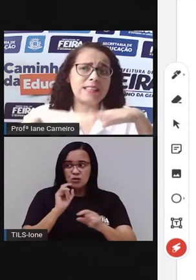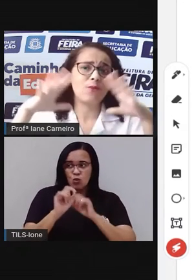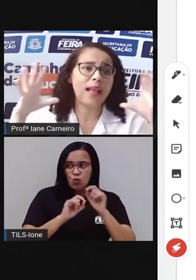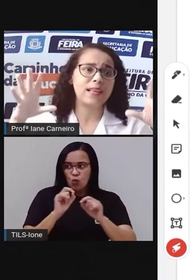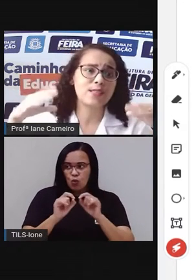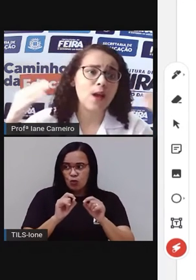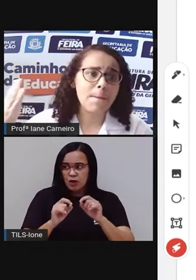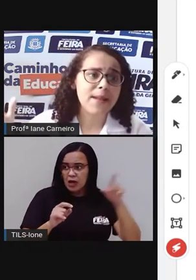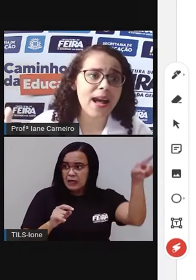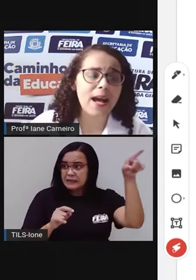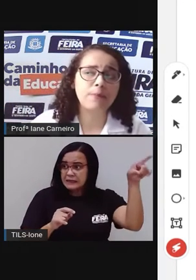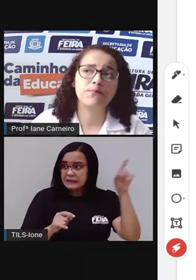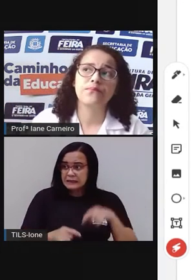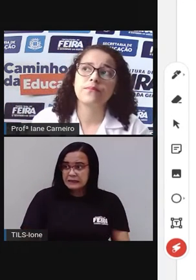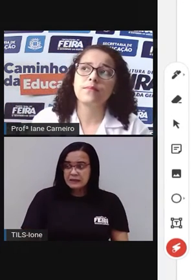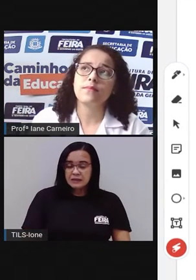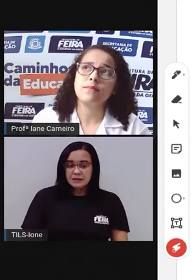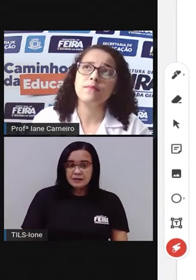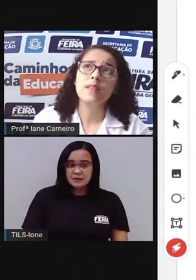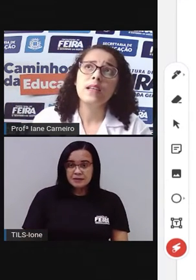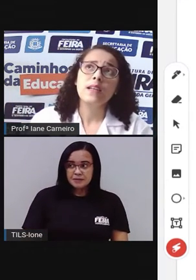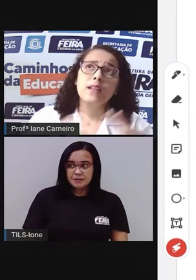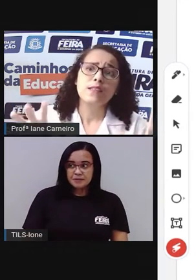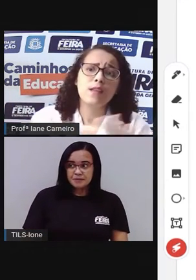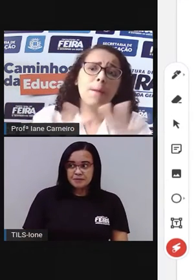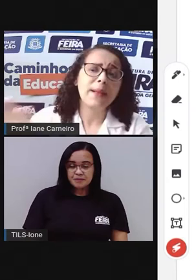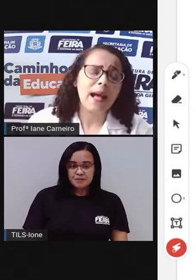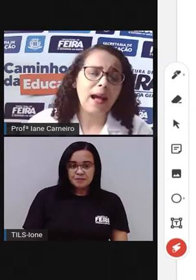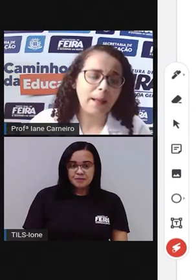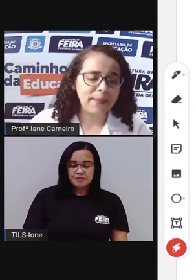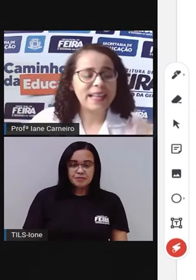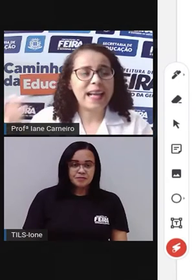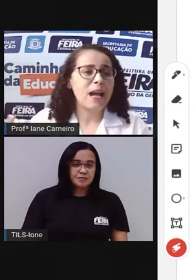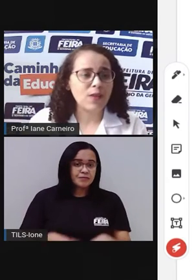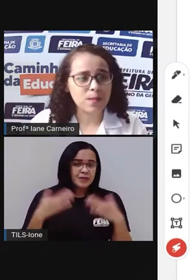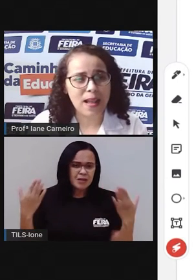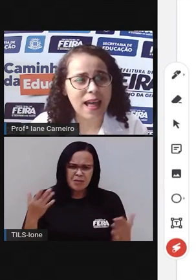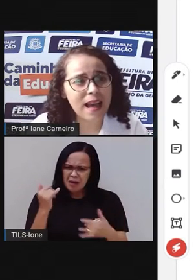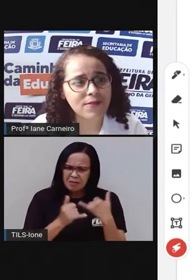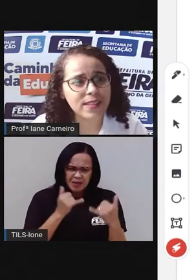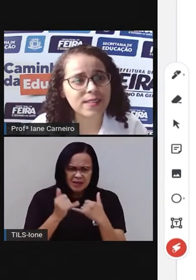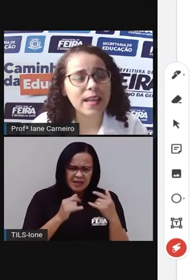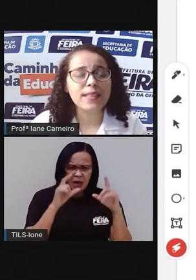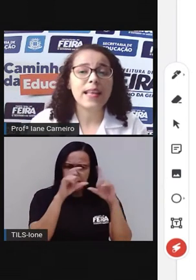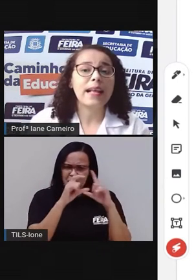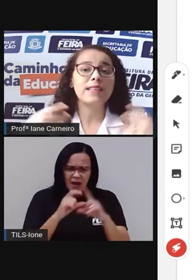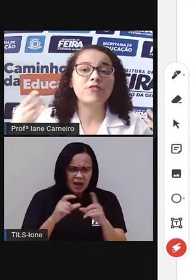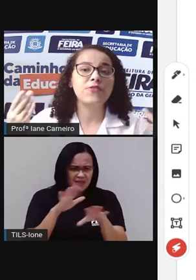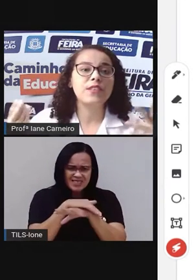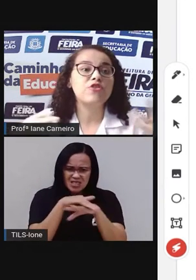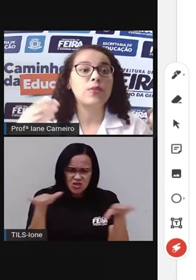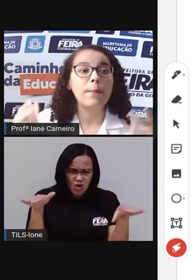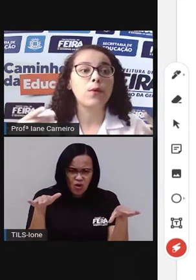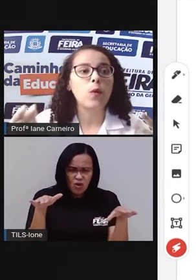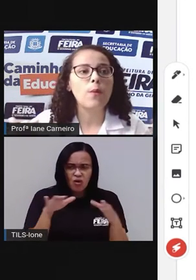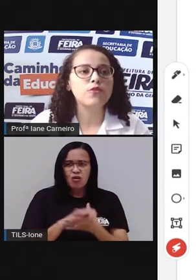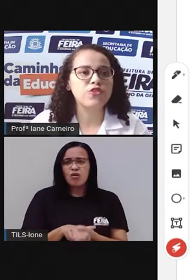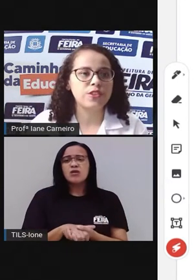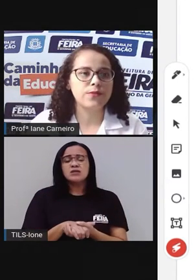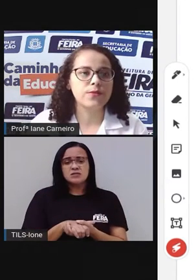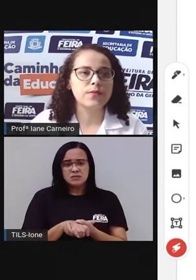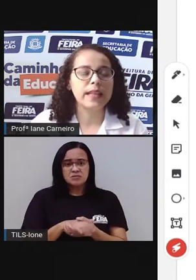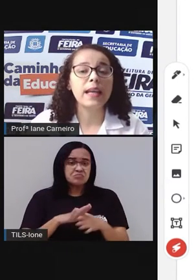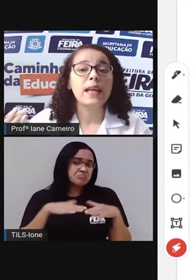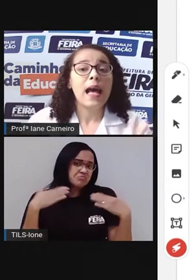Será que elas estão lá só para... Só para brincar com as palavras, né? Será que as adivinhas estão lá? Por qual